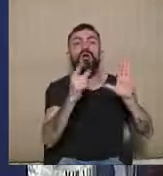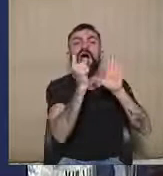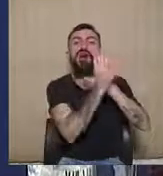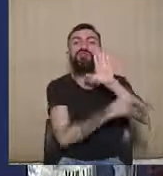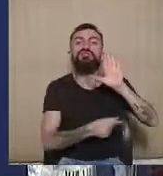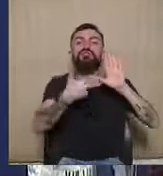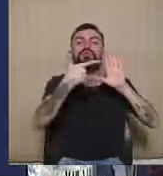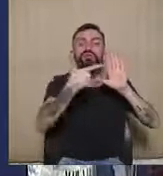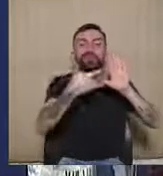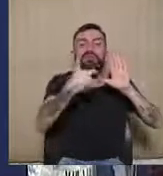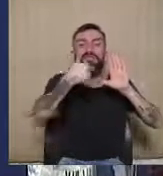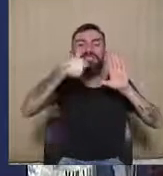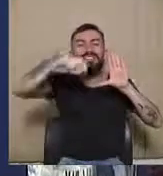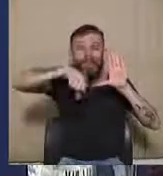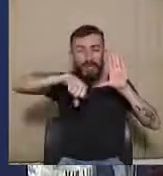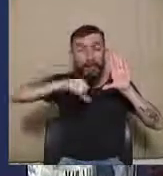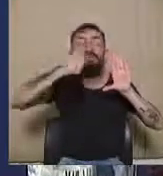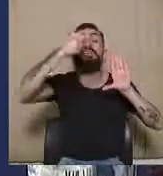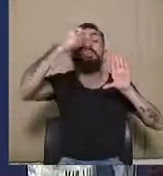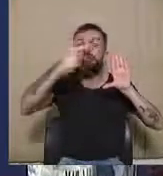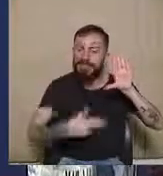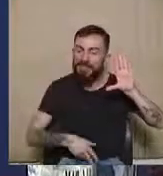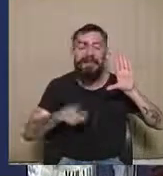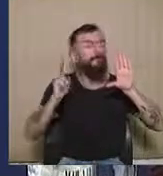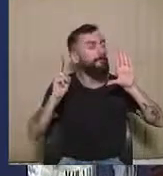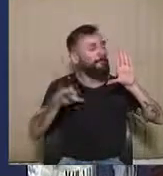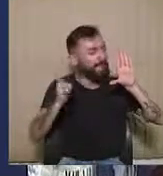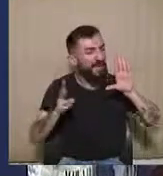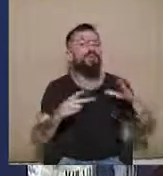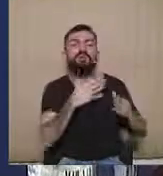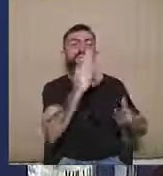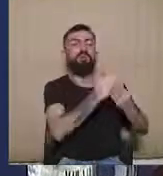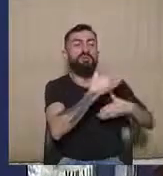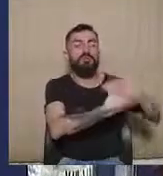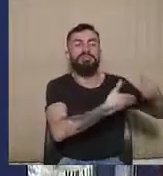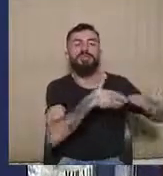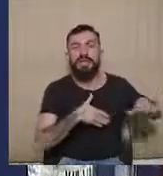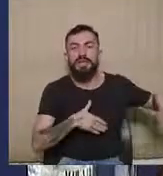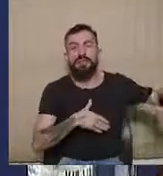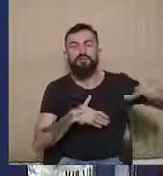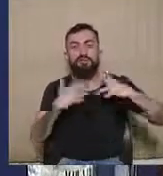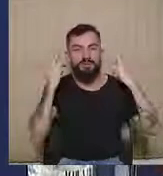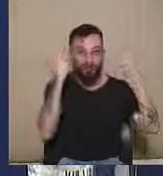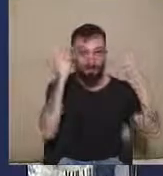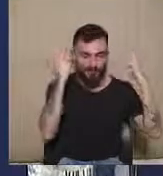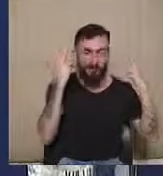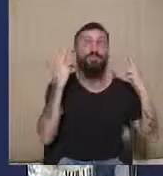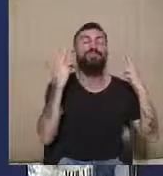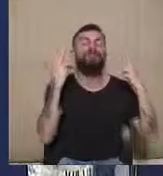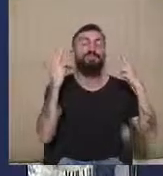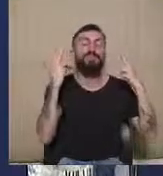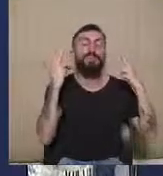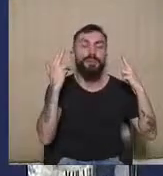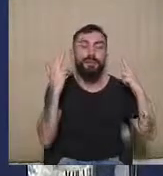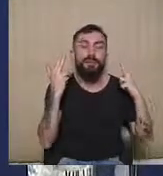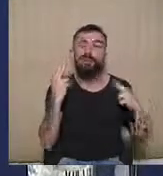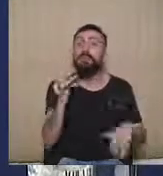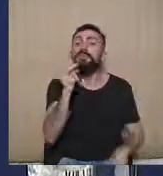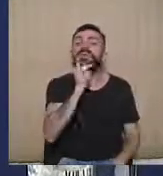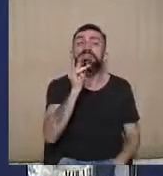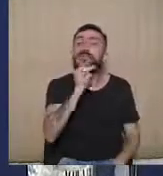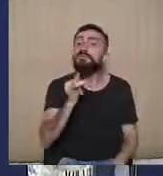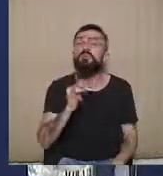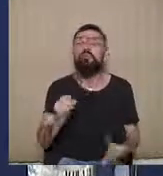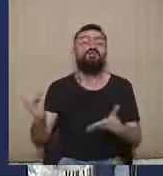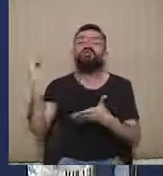que vai dizer que, a semelhança do que ocorre com o processo civil, de que não se declara, não se reconhece nulidade